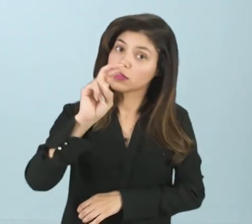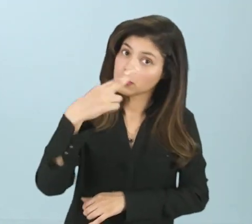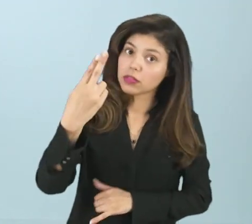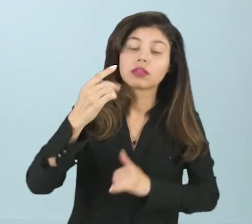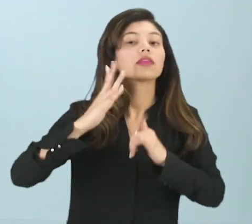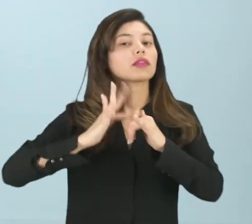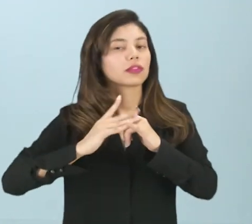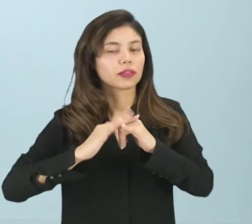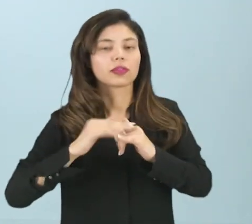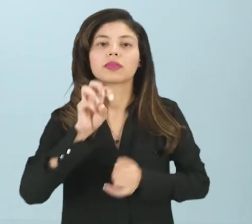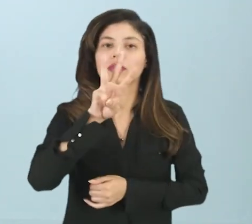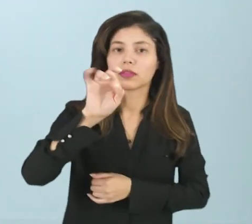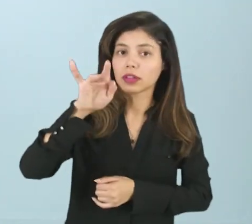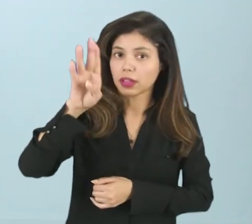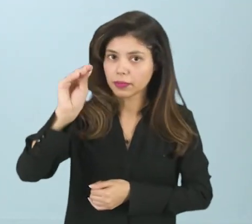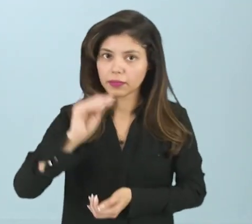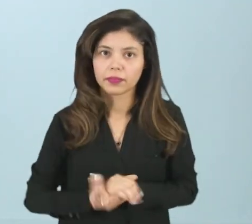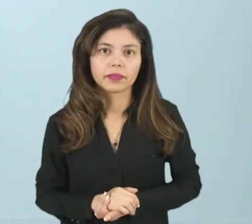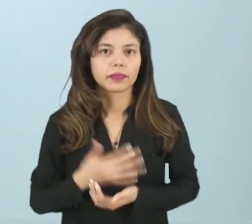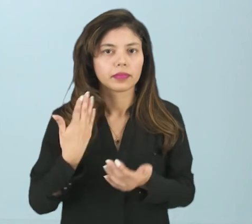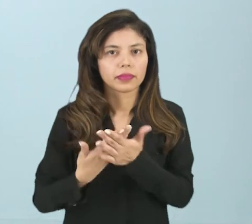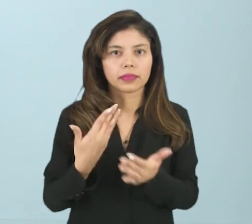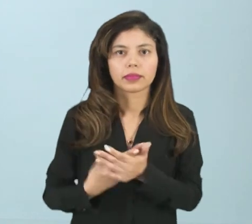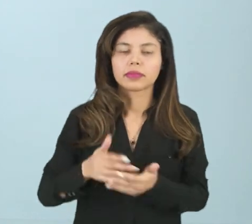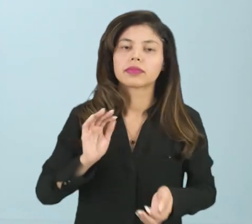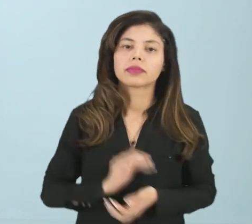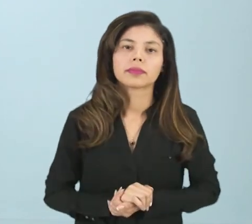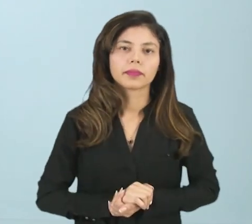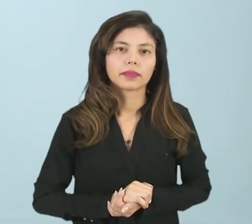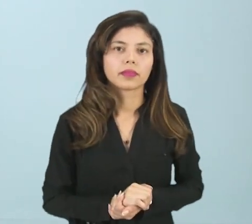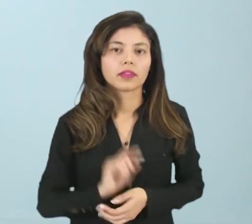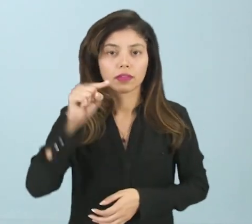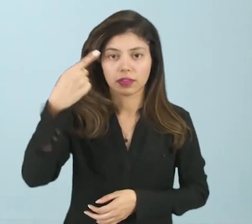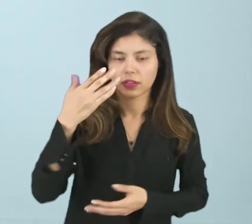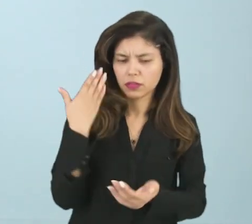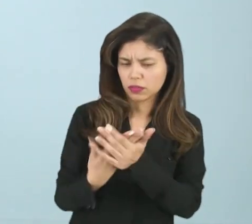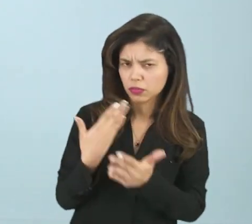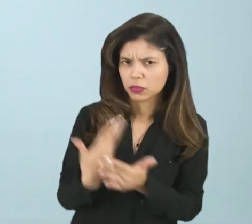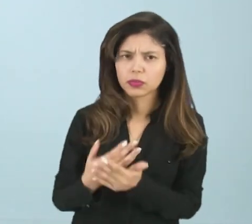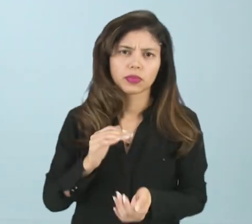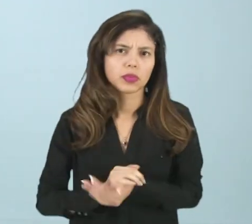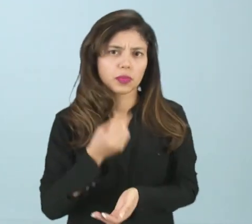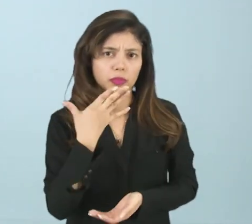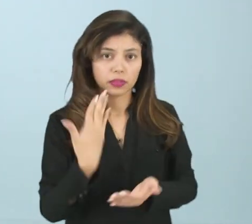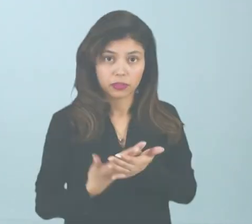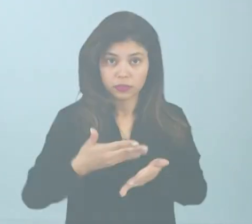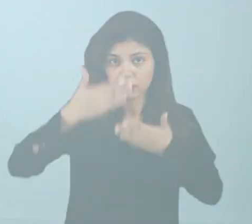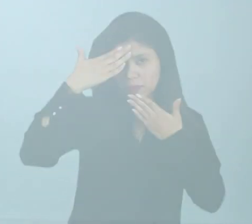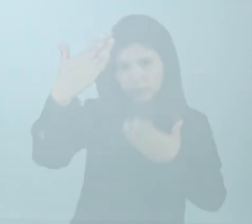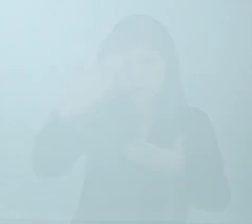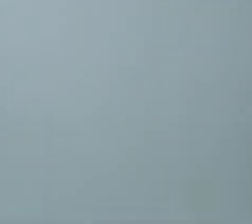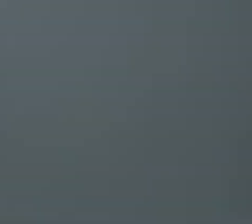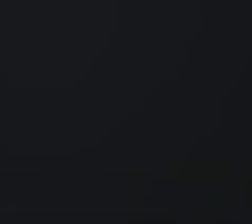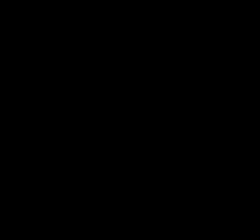webaulas, EAD, Cé, Acre, e vá lá, estude, bons estudos, obrigado.